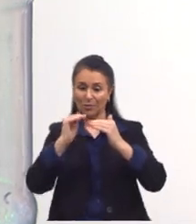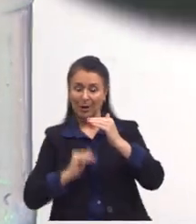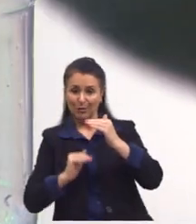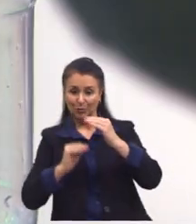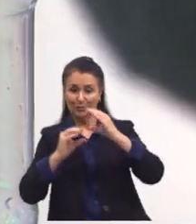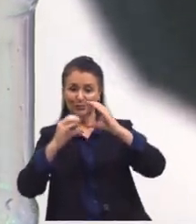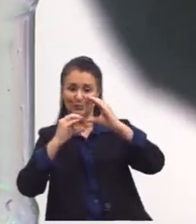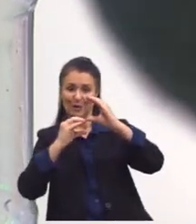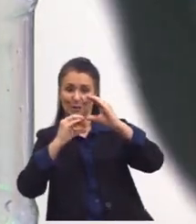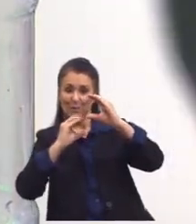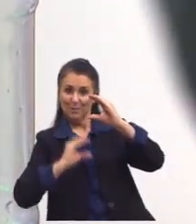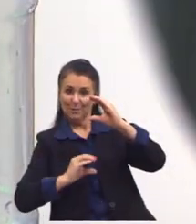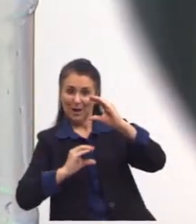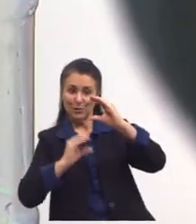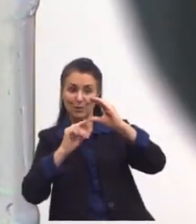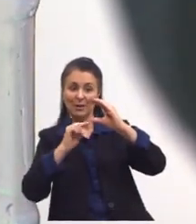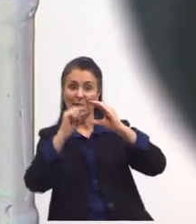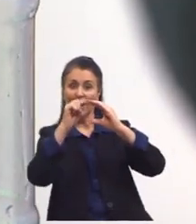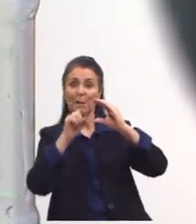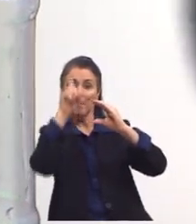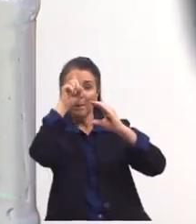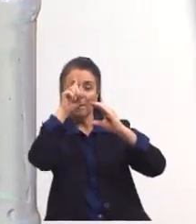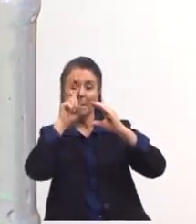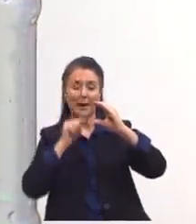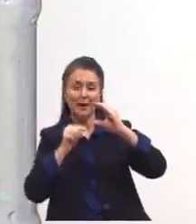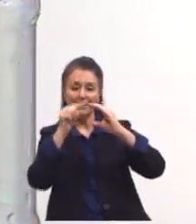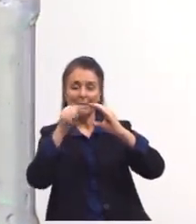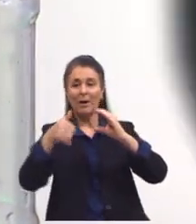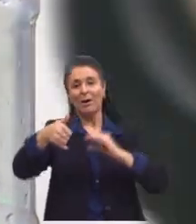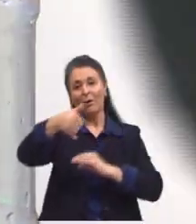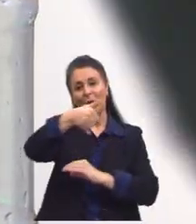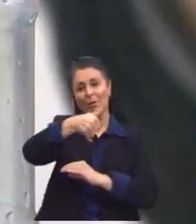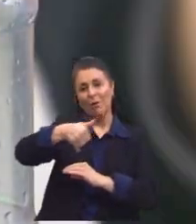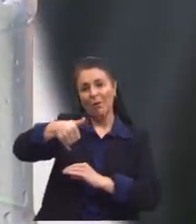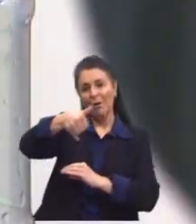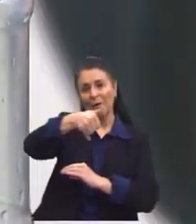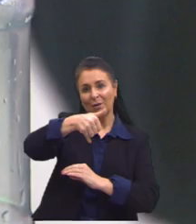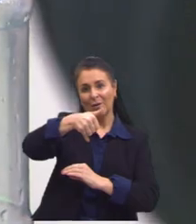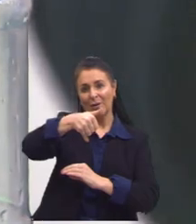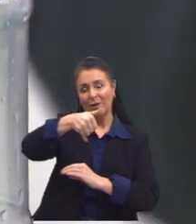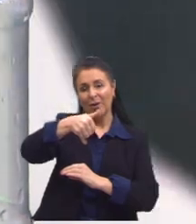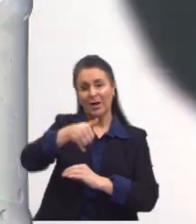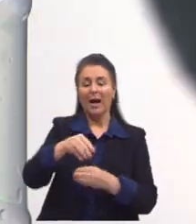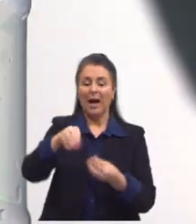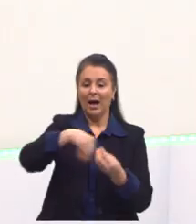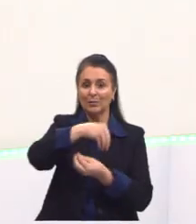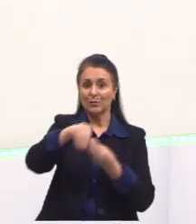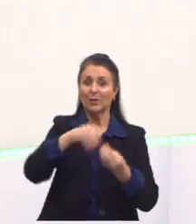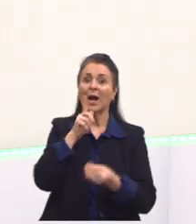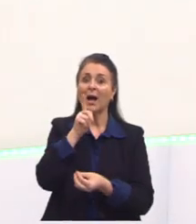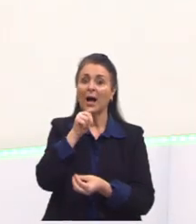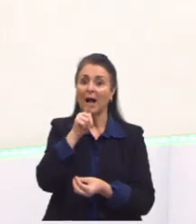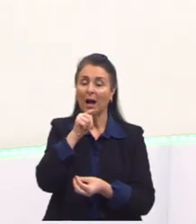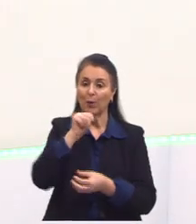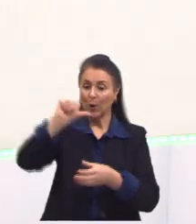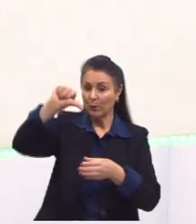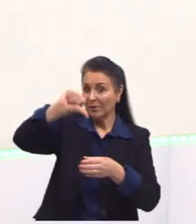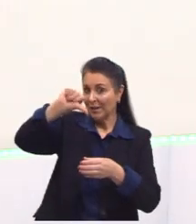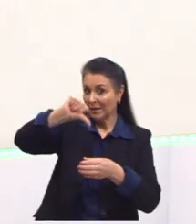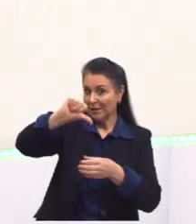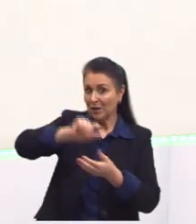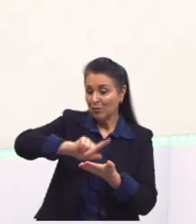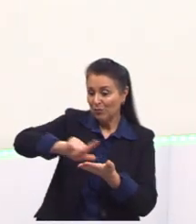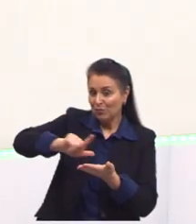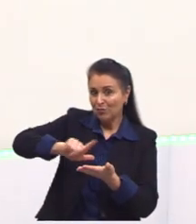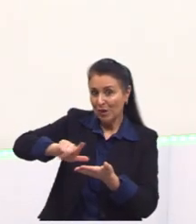Vejam que ficou amarelo nessa parte aqui de cima. Apesar que a nossa mistura com a água não funcionou ali muito bem,